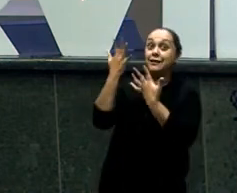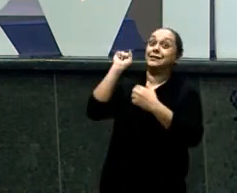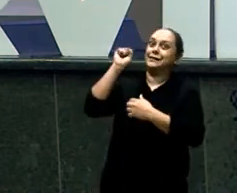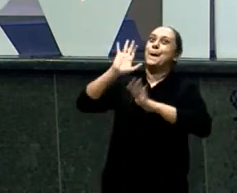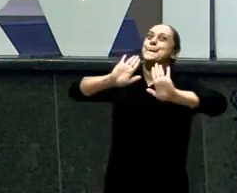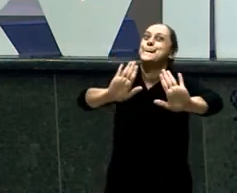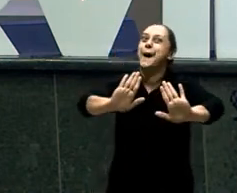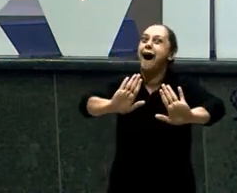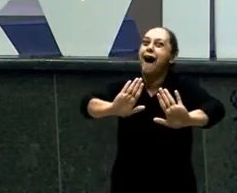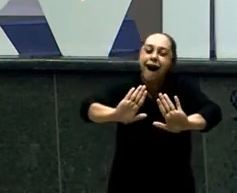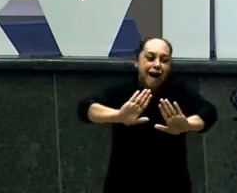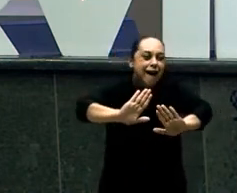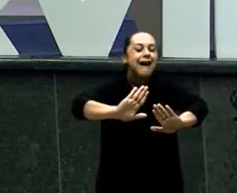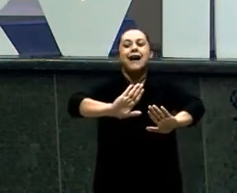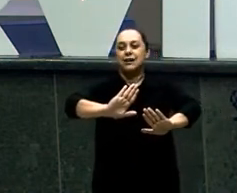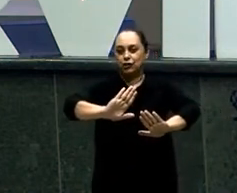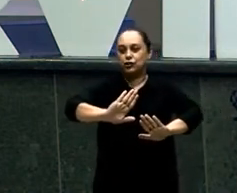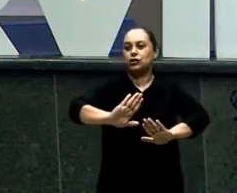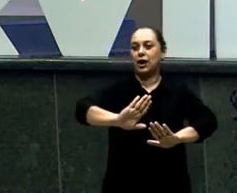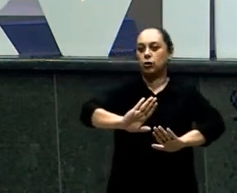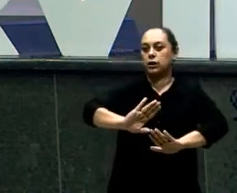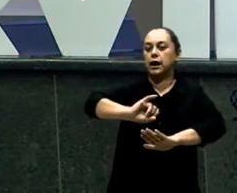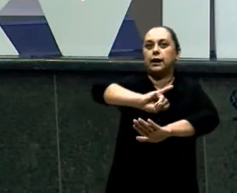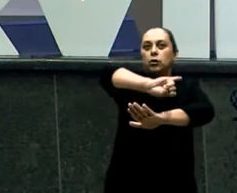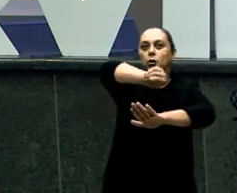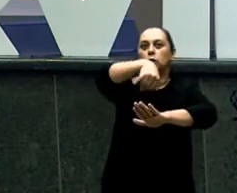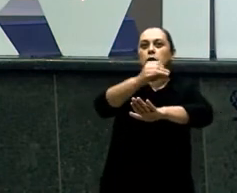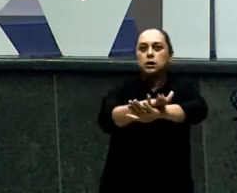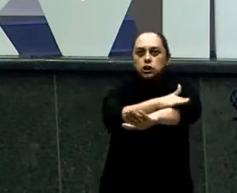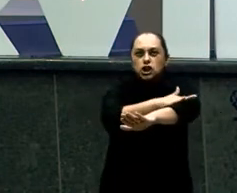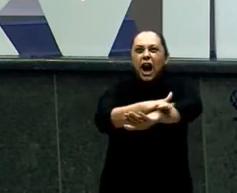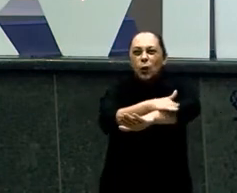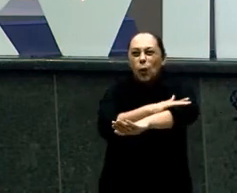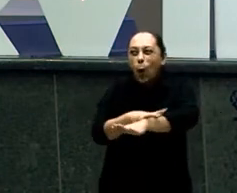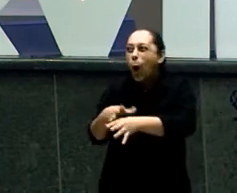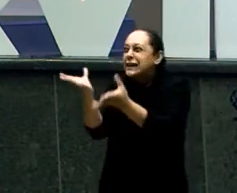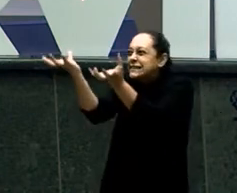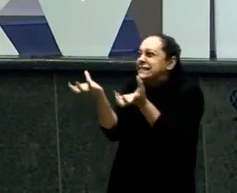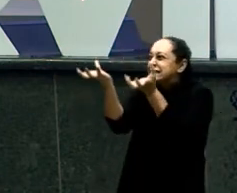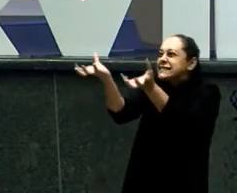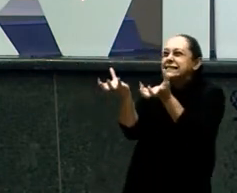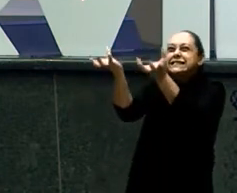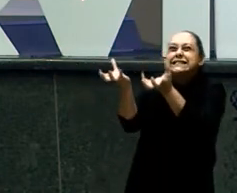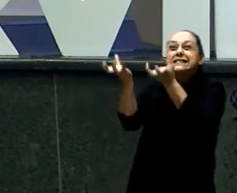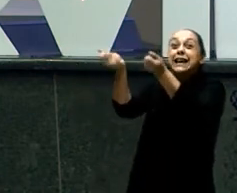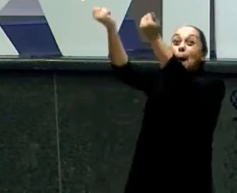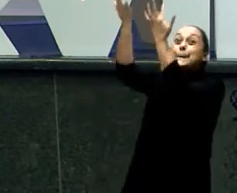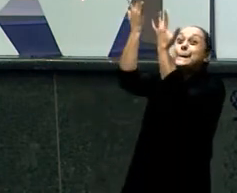O primeiro E parece E a gente Quantas vezes Você luta Para ter aquilo Que já é teu